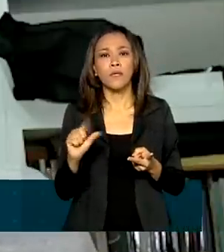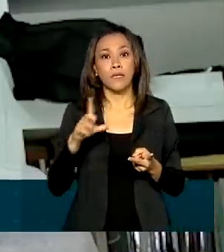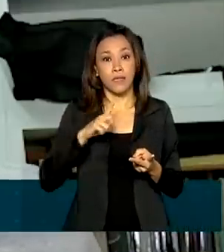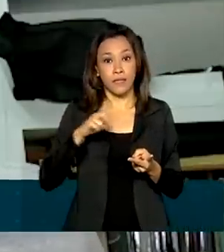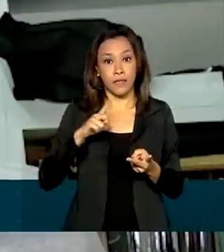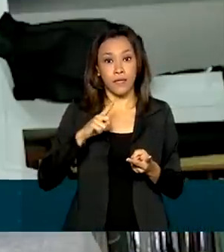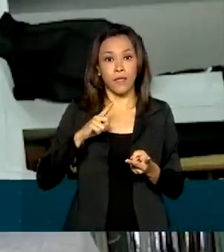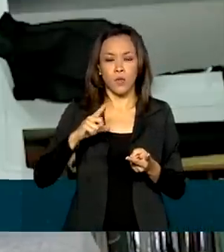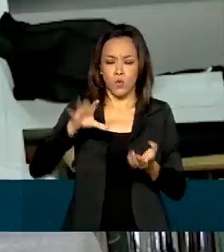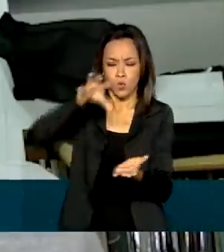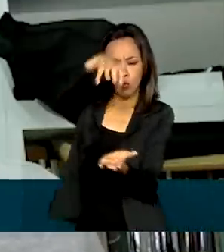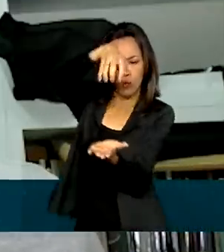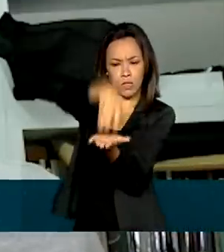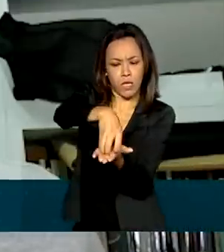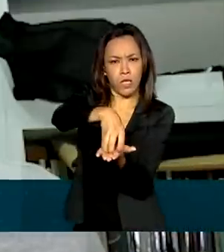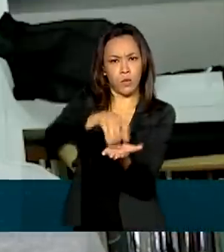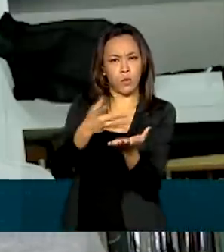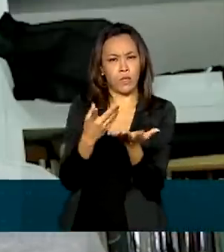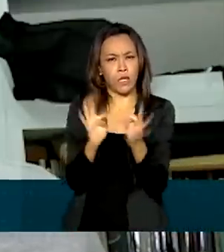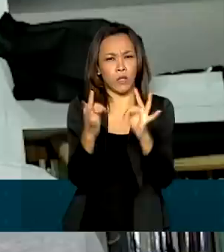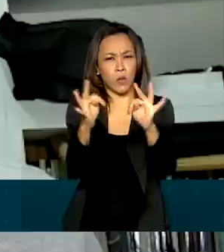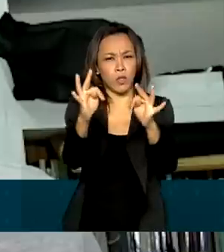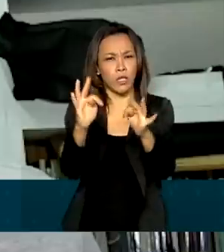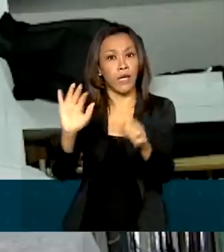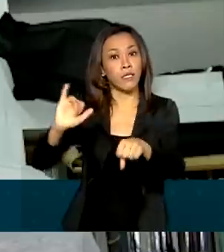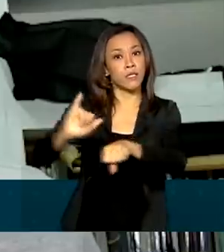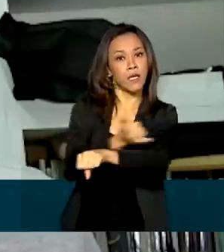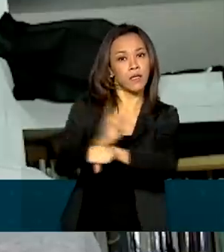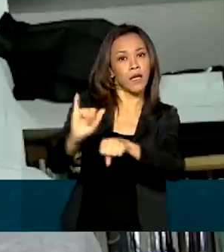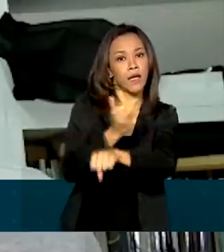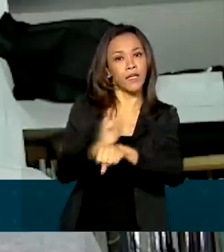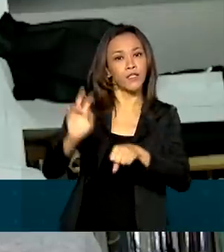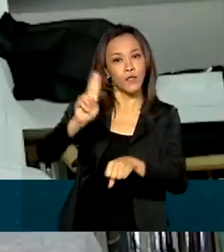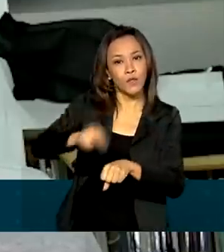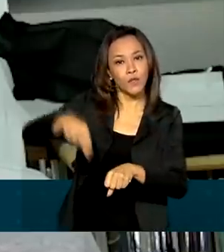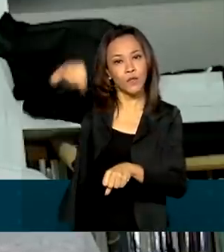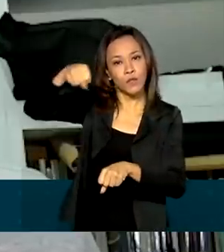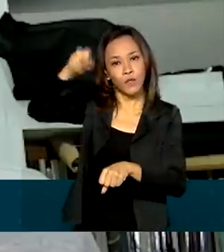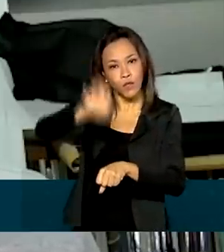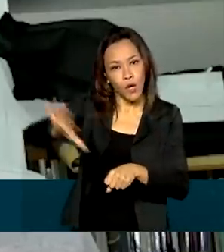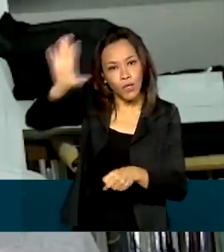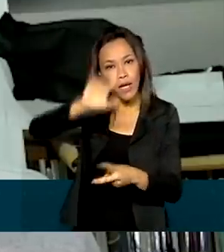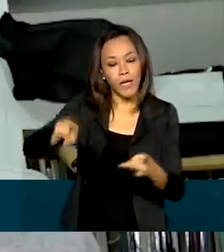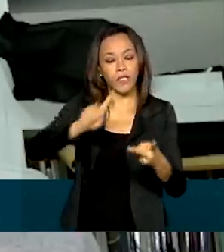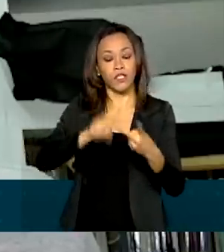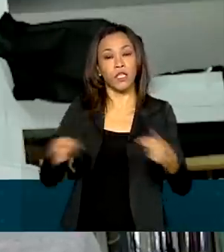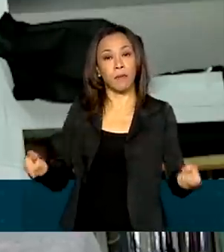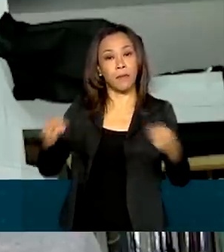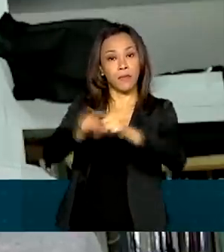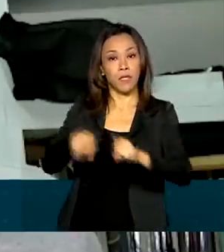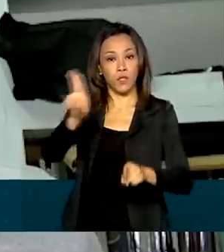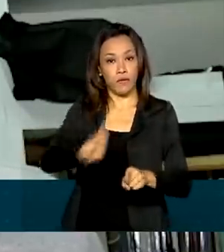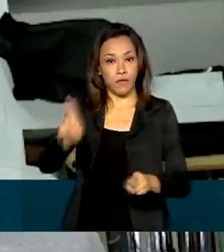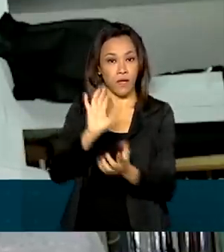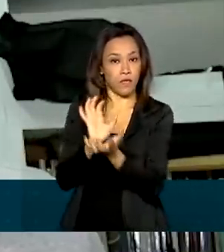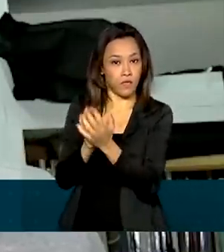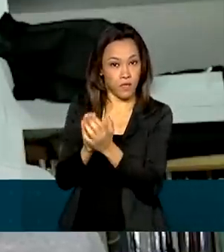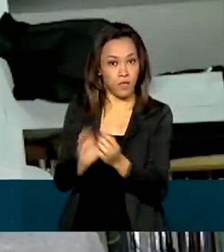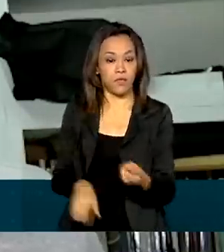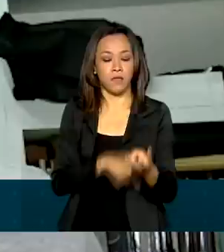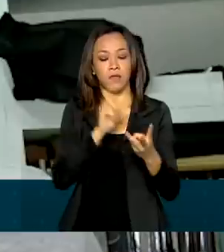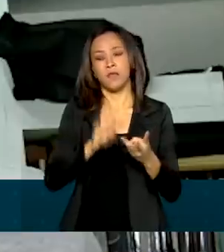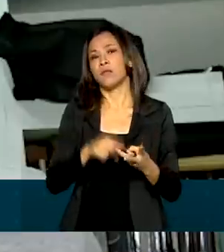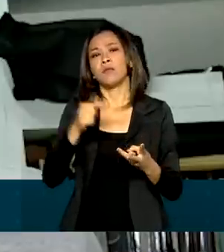o Centro de Tecnologias Estratégicas do Nordeste, Emprapa Semiárido, Universidade de Pernambuco, Porto Digital,